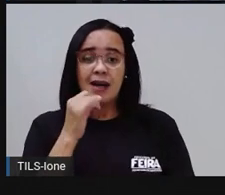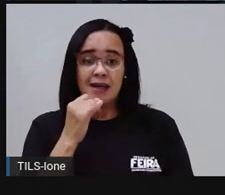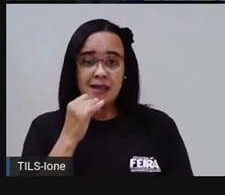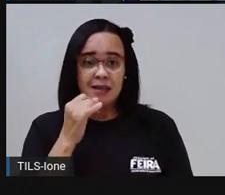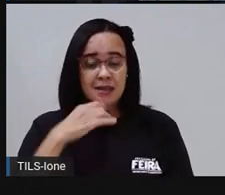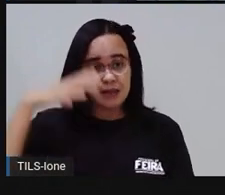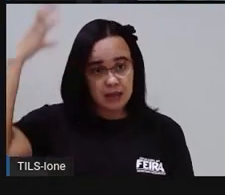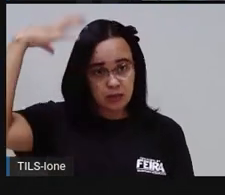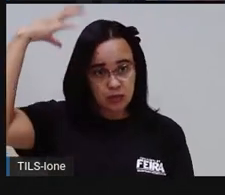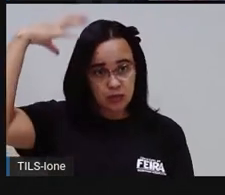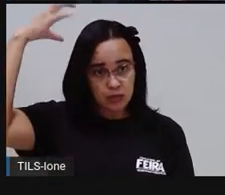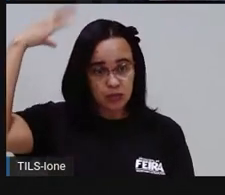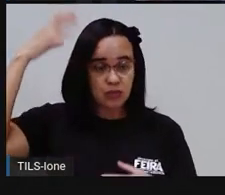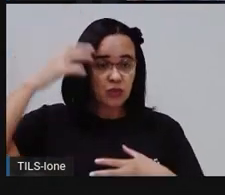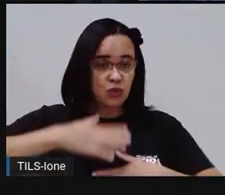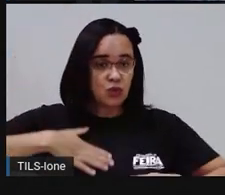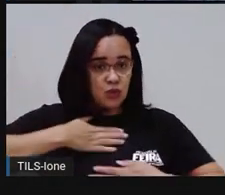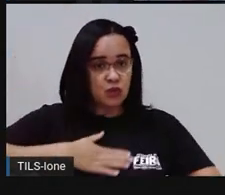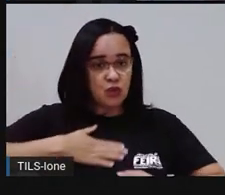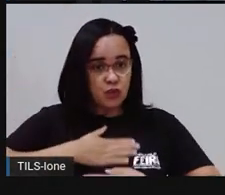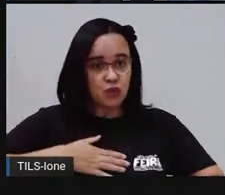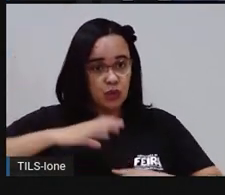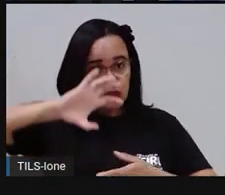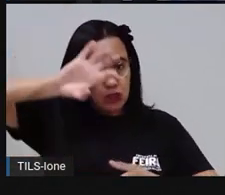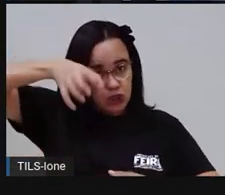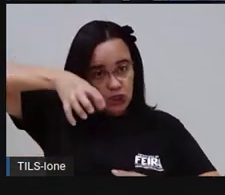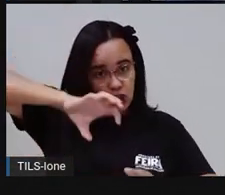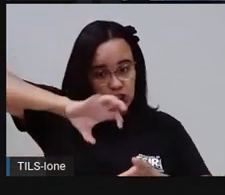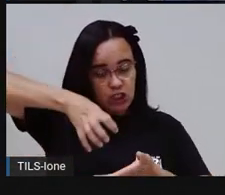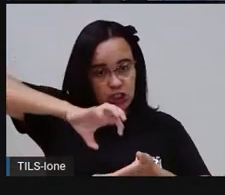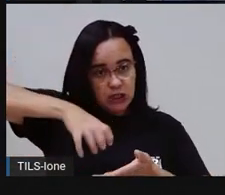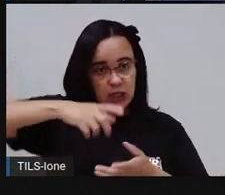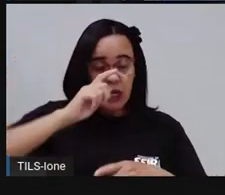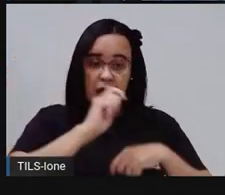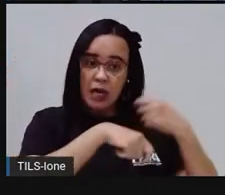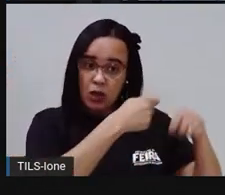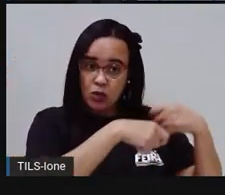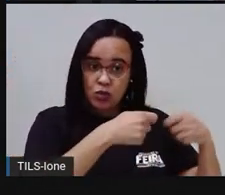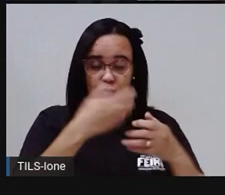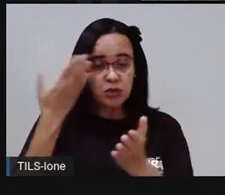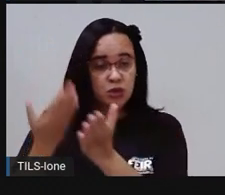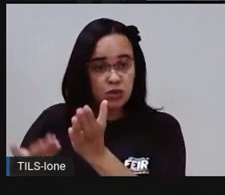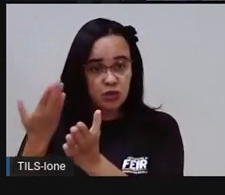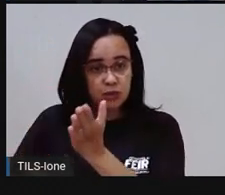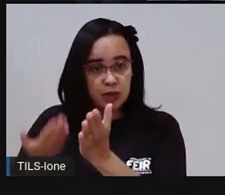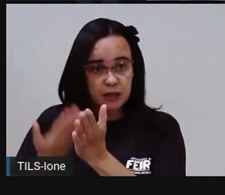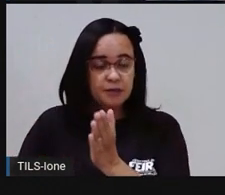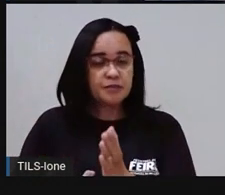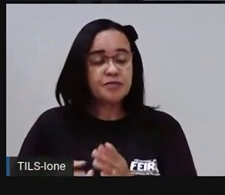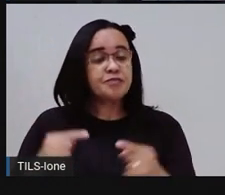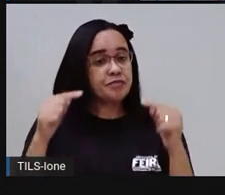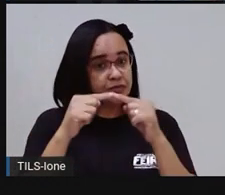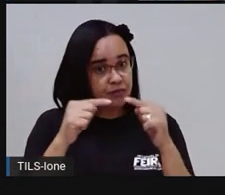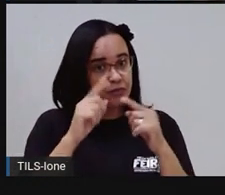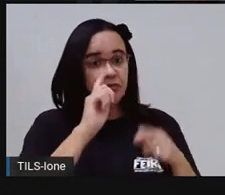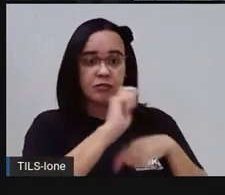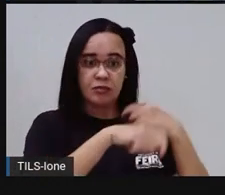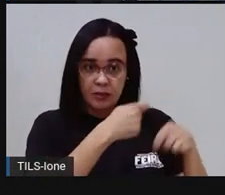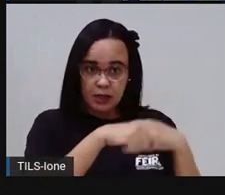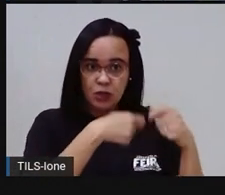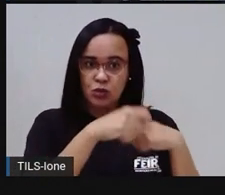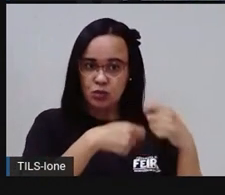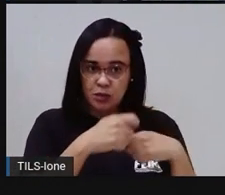desligado. Isso a gente economiza ou desperdiça água? Nós estamos economizando água, né?